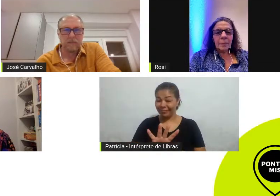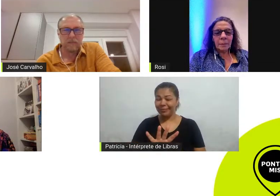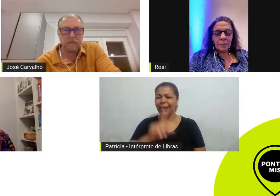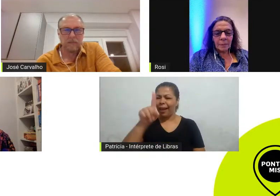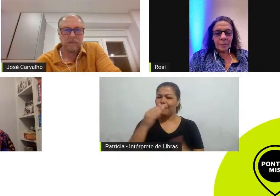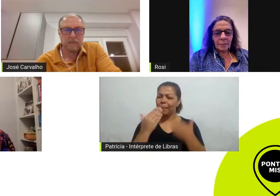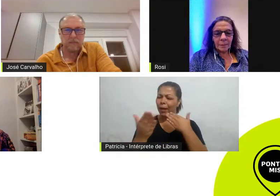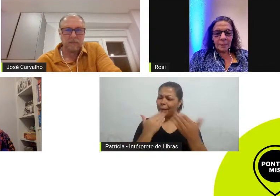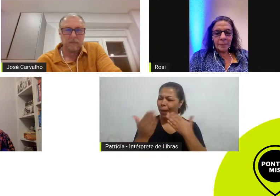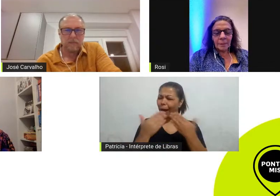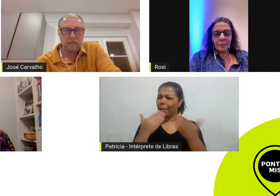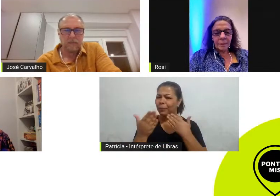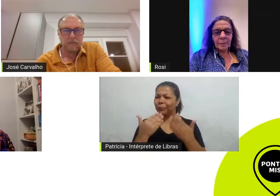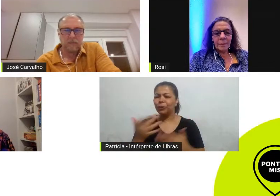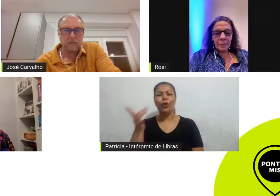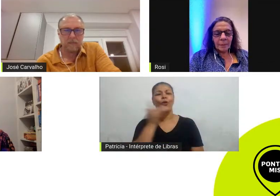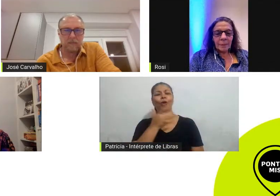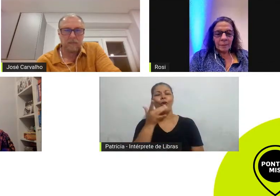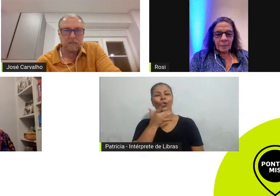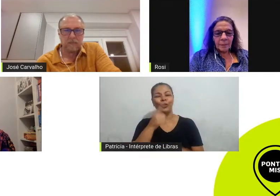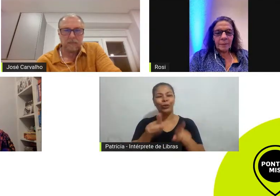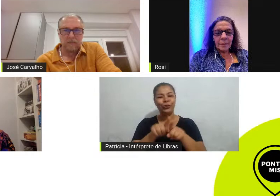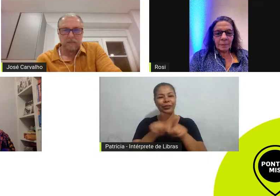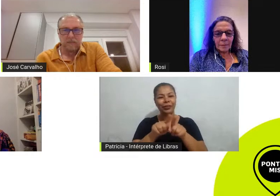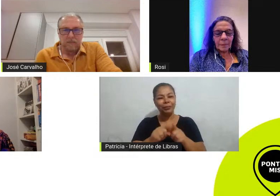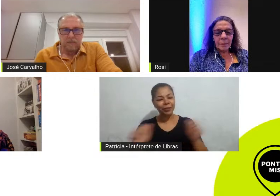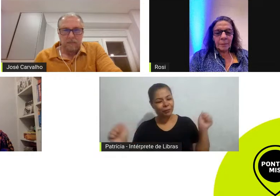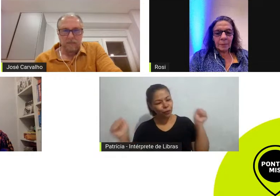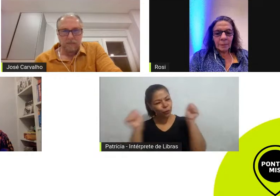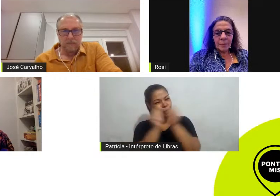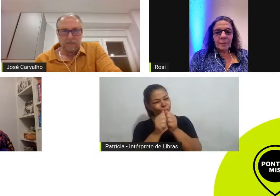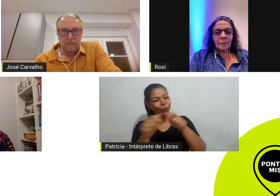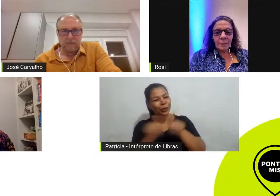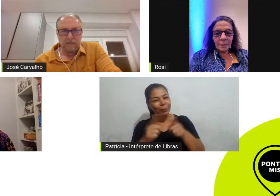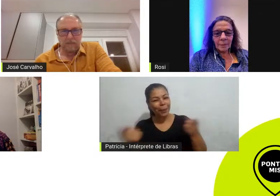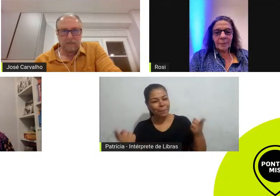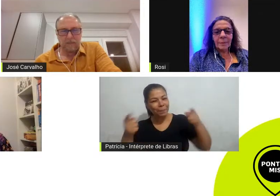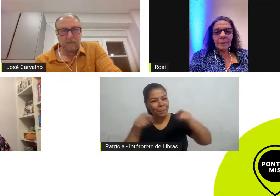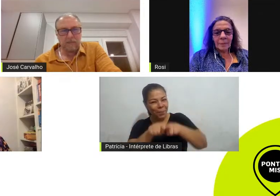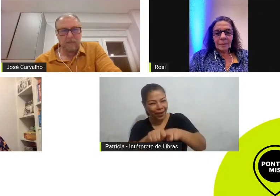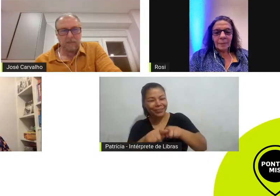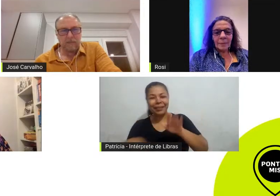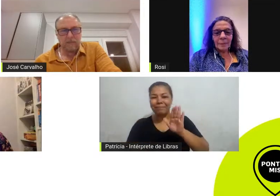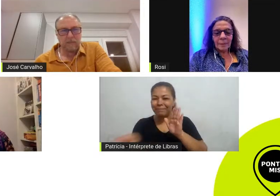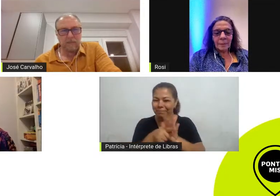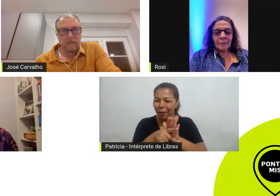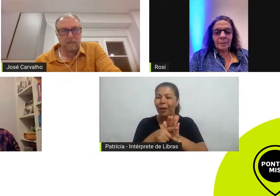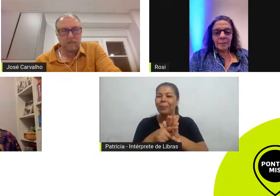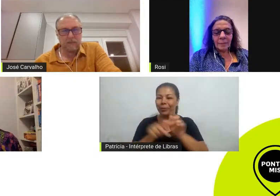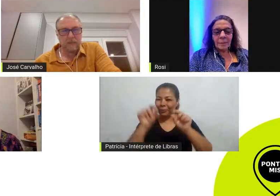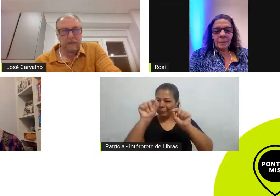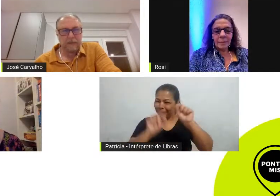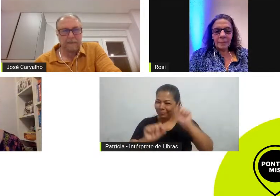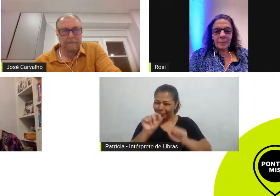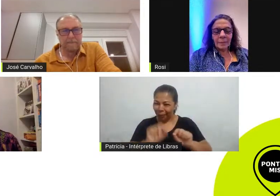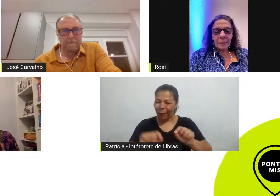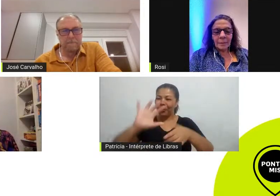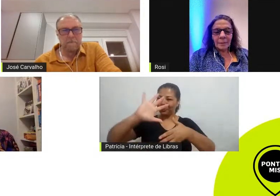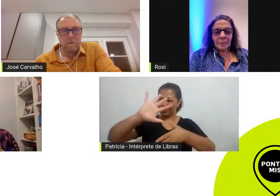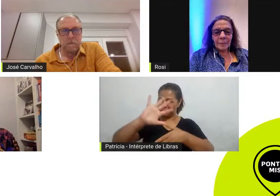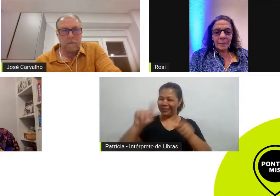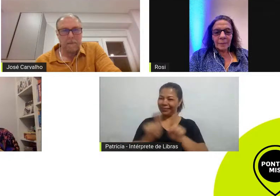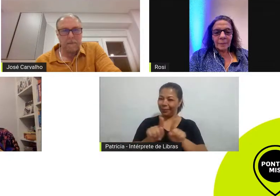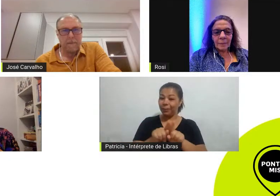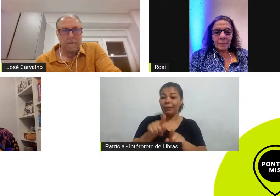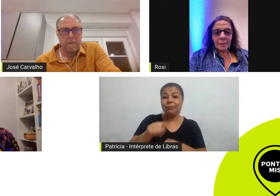consegue estar mais próximo dos gestores das cidades parceiras Pontos MIS do público que aprecia a primeira vez inclusive que